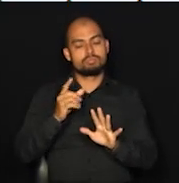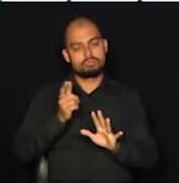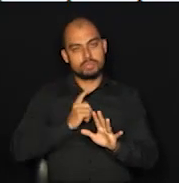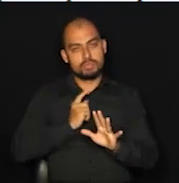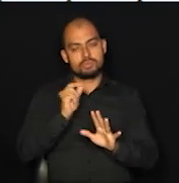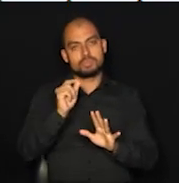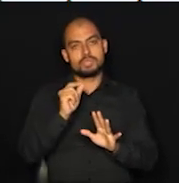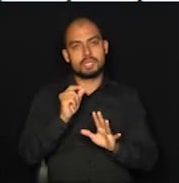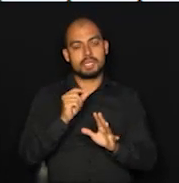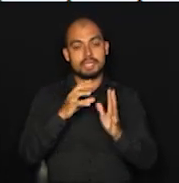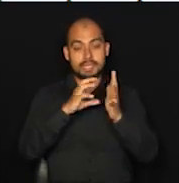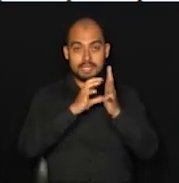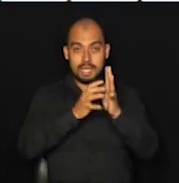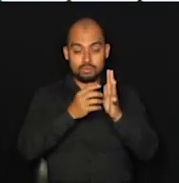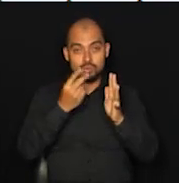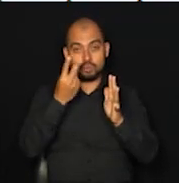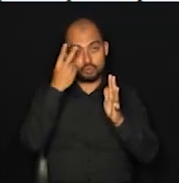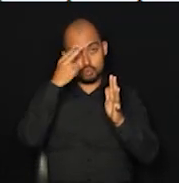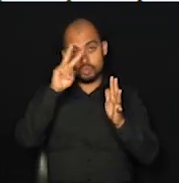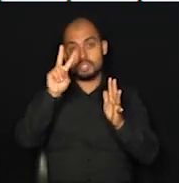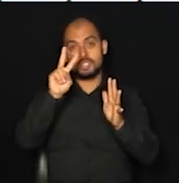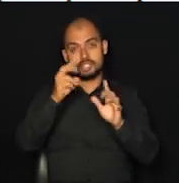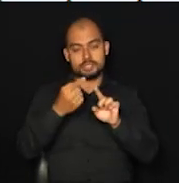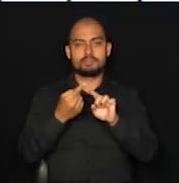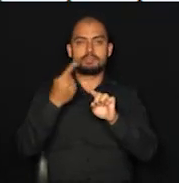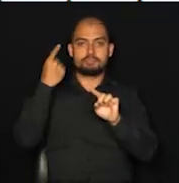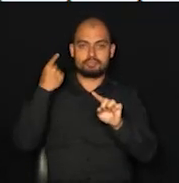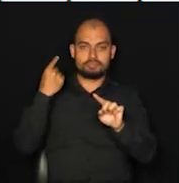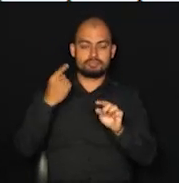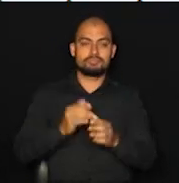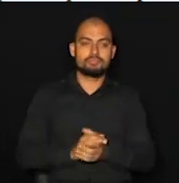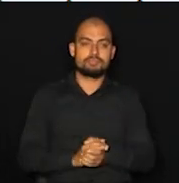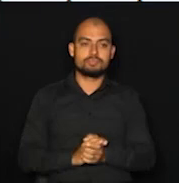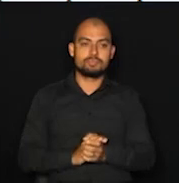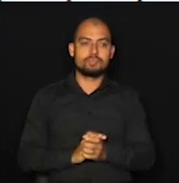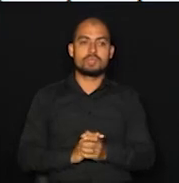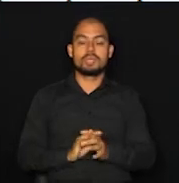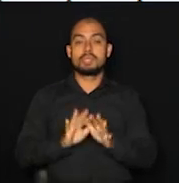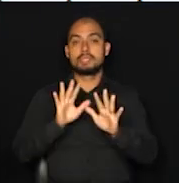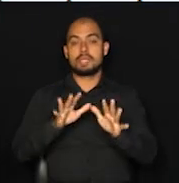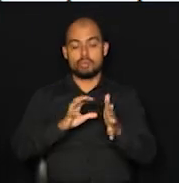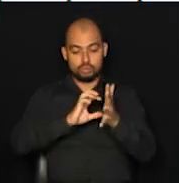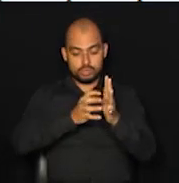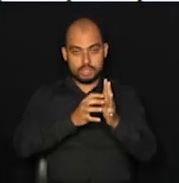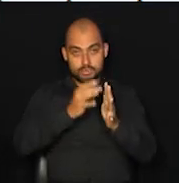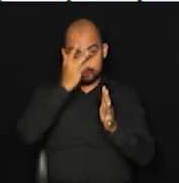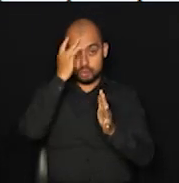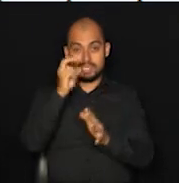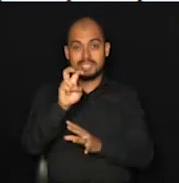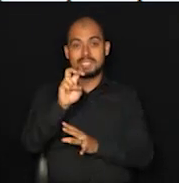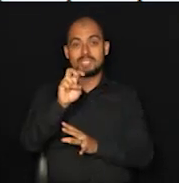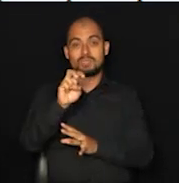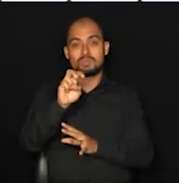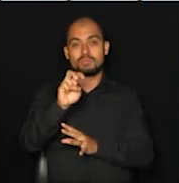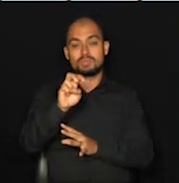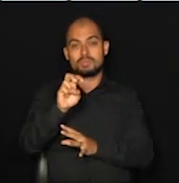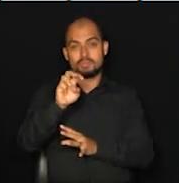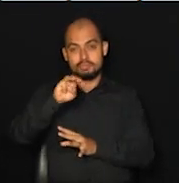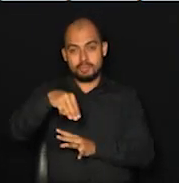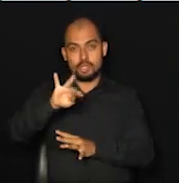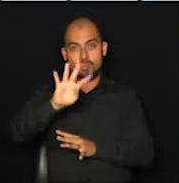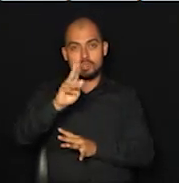os dados de dois dias atrás. De acordo com os dados, 5.590